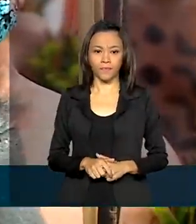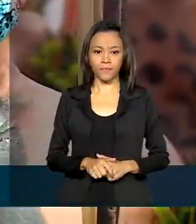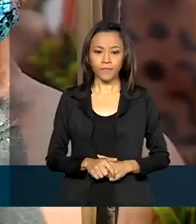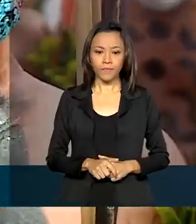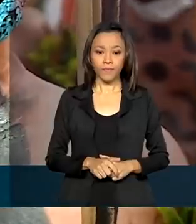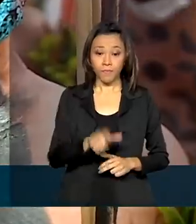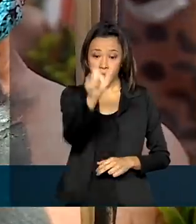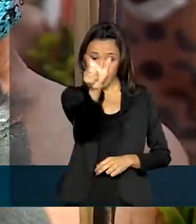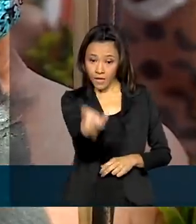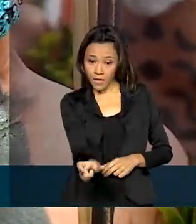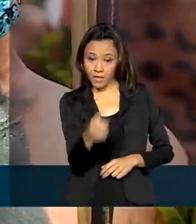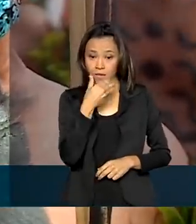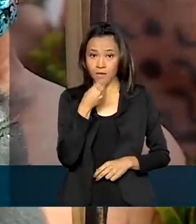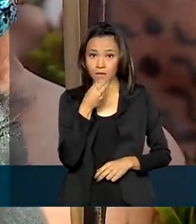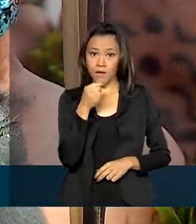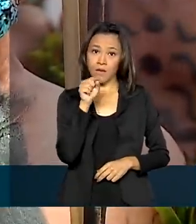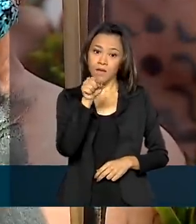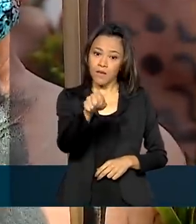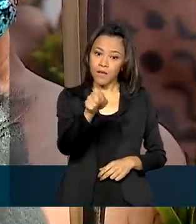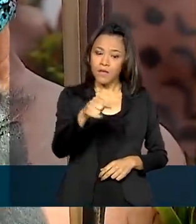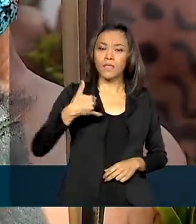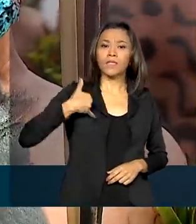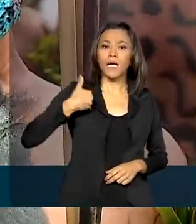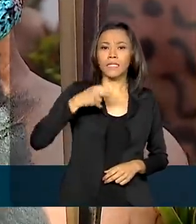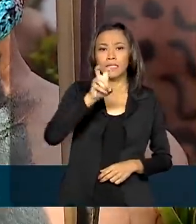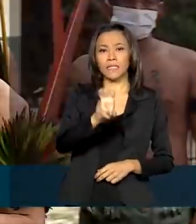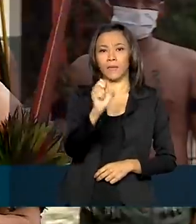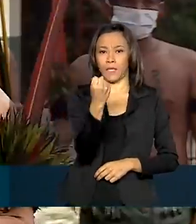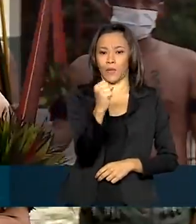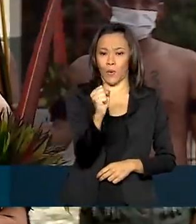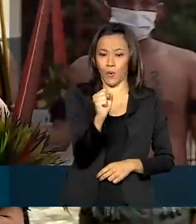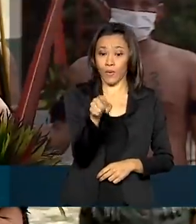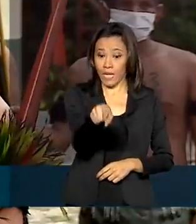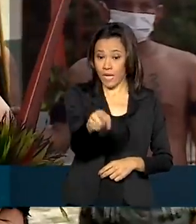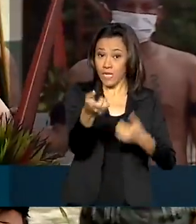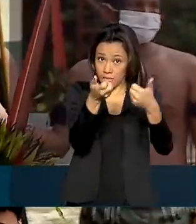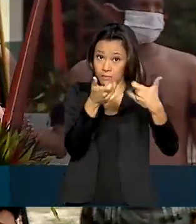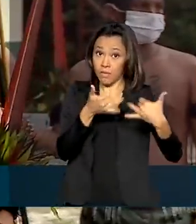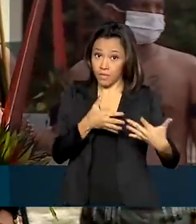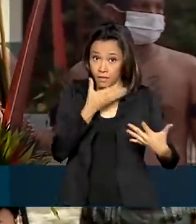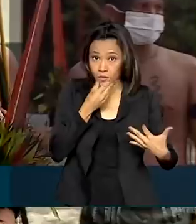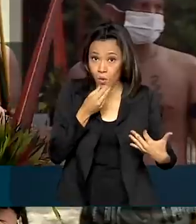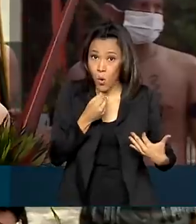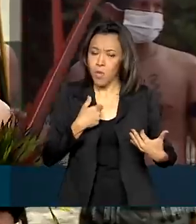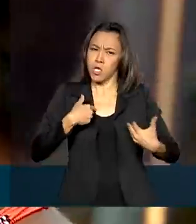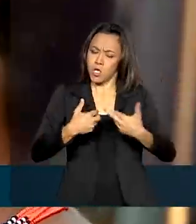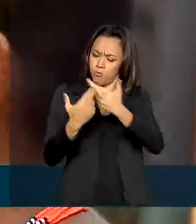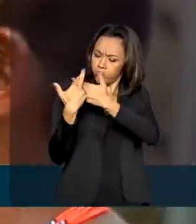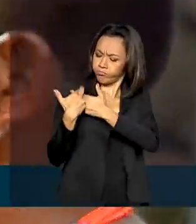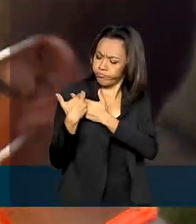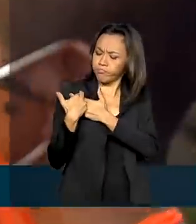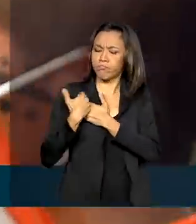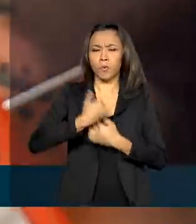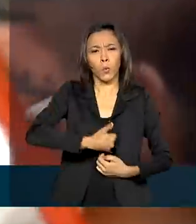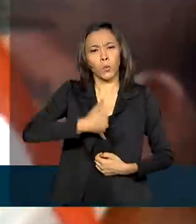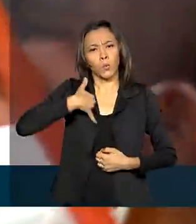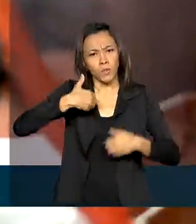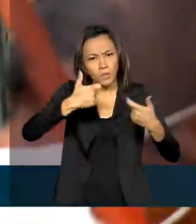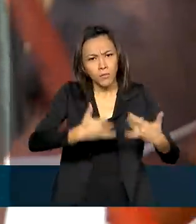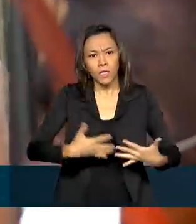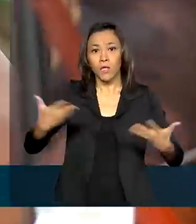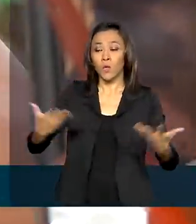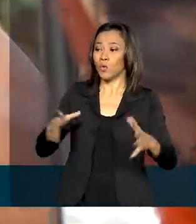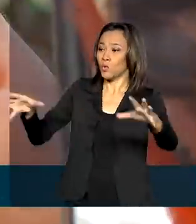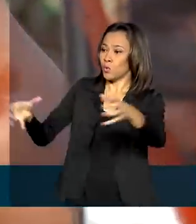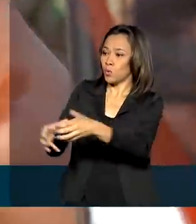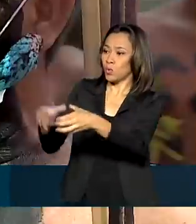Figueiredo da Silva, reservista com 58 anos, conta com orgulho que já serviu ali e hoje lidera um grupo de